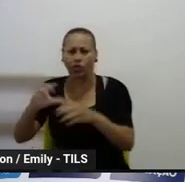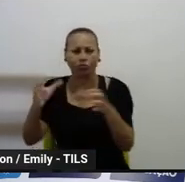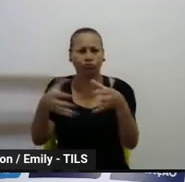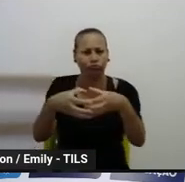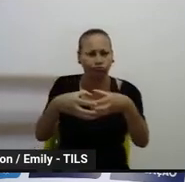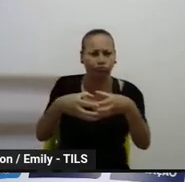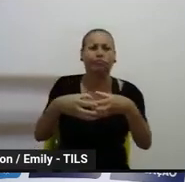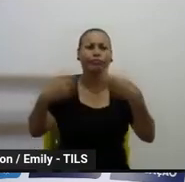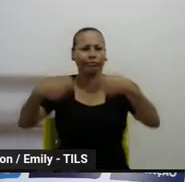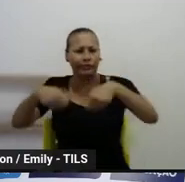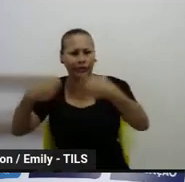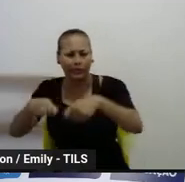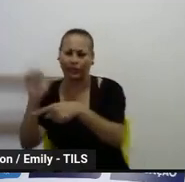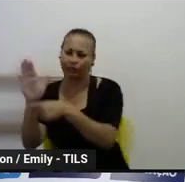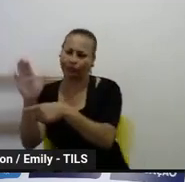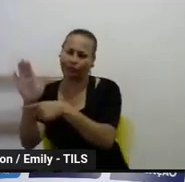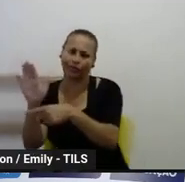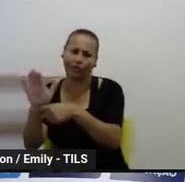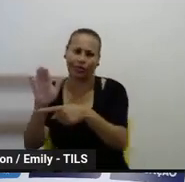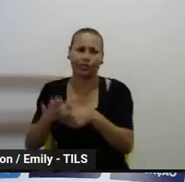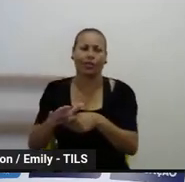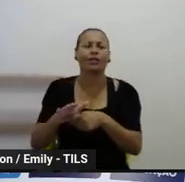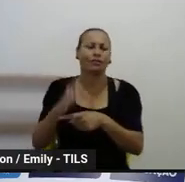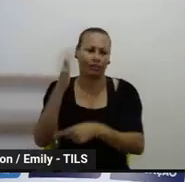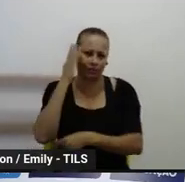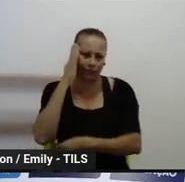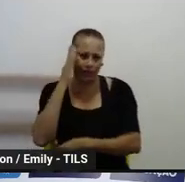escola, como eu já havia falado.